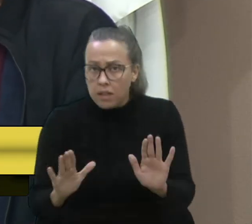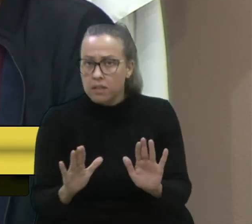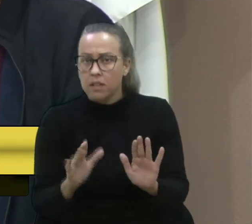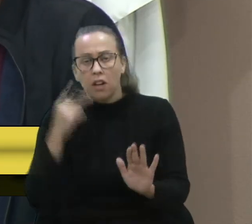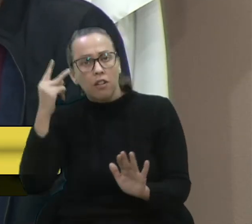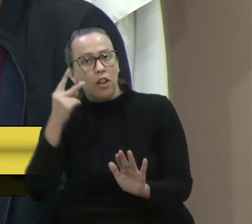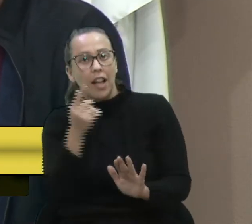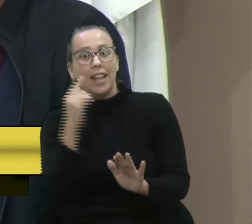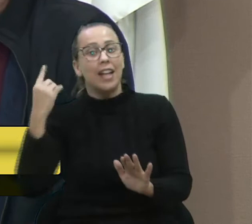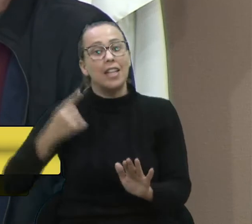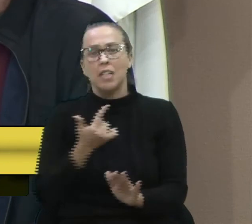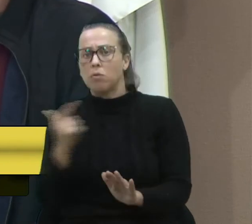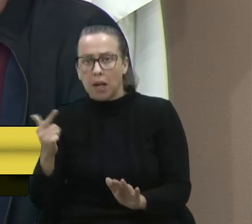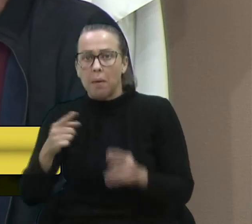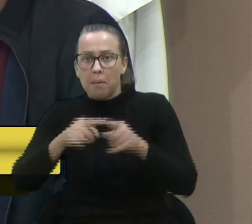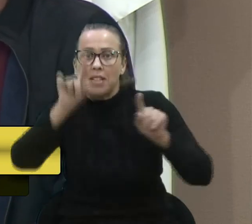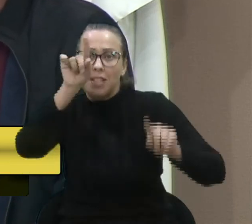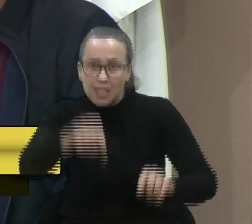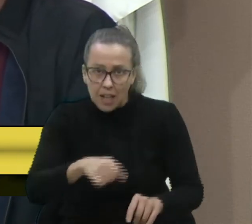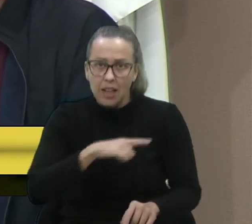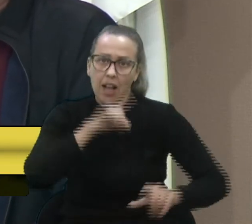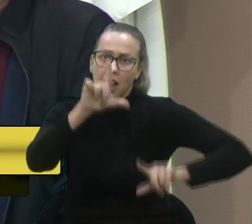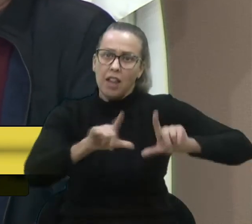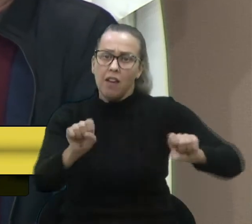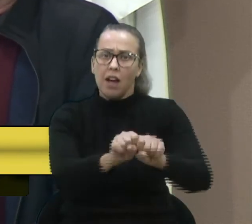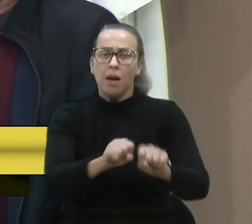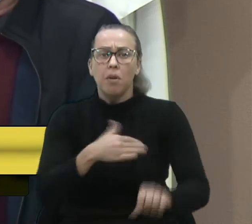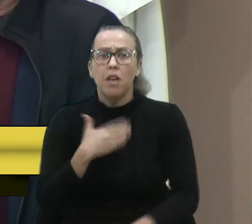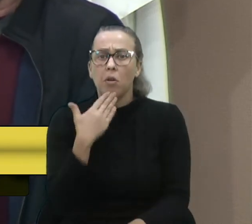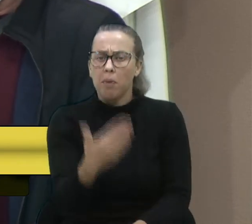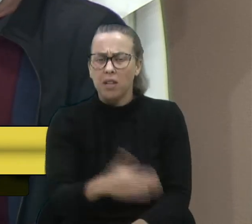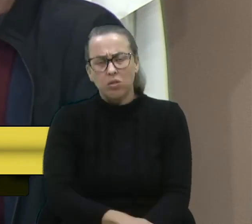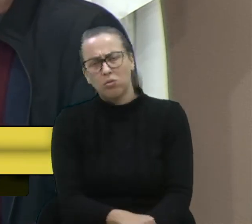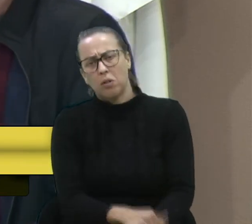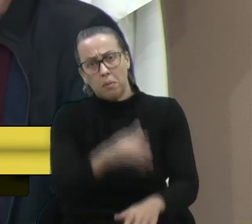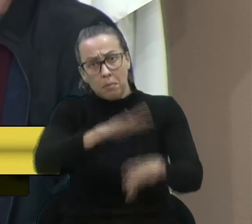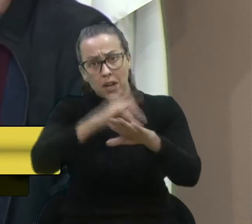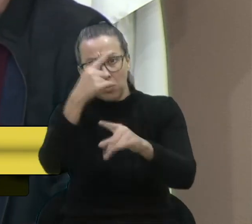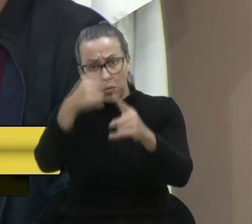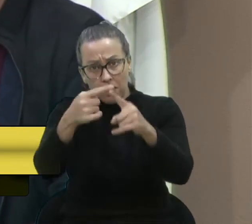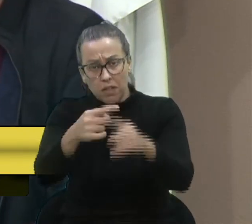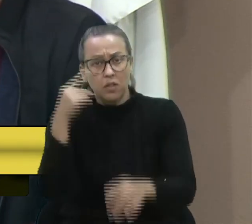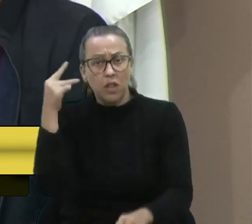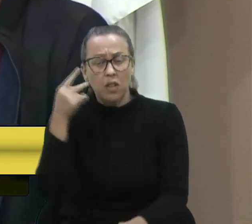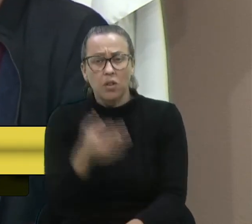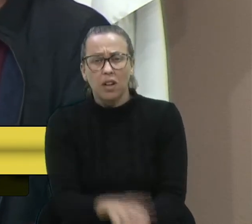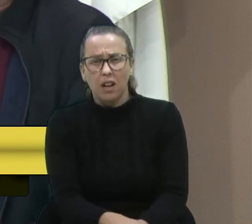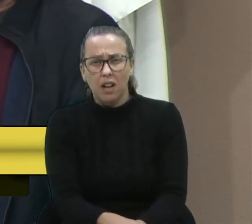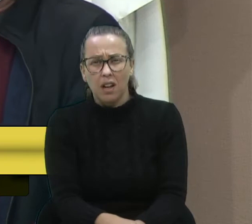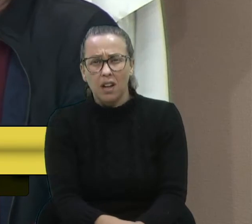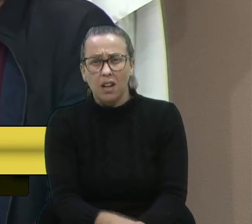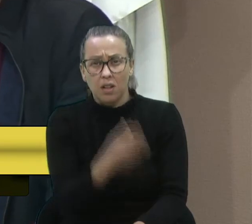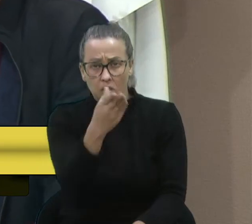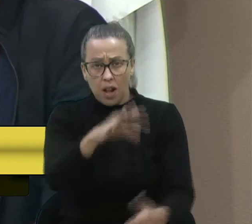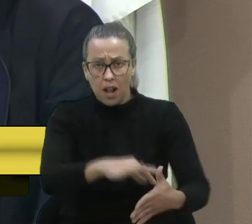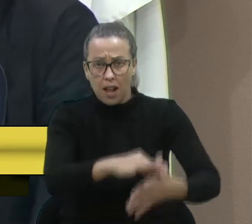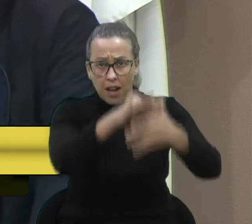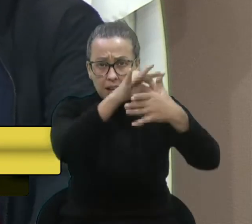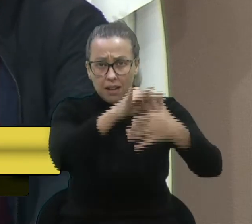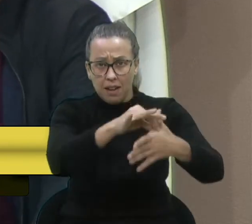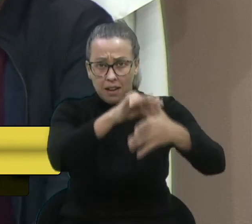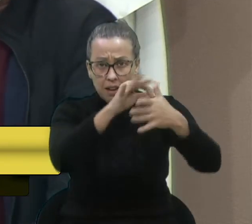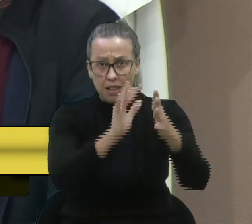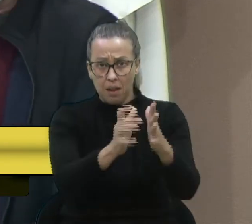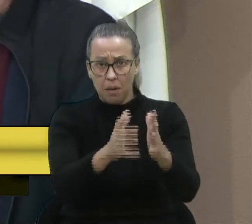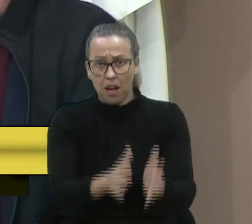a vereadora Denise não tem, mas tem sim. TV Acabe. E aqui eu peço, mais uma vez, vereadora Denise, a senhora como líder da bancada,